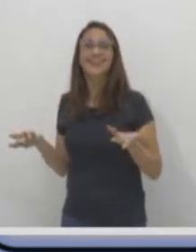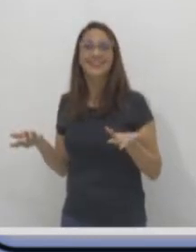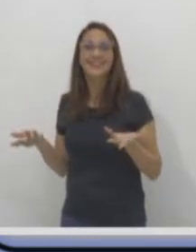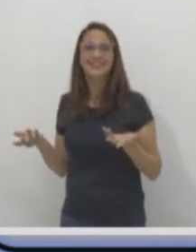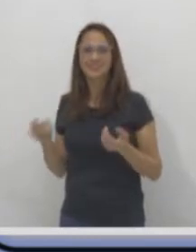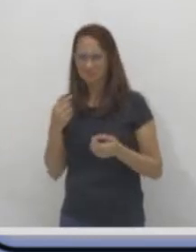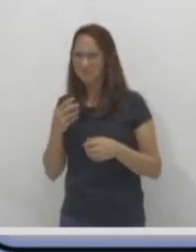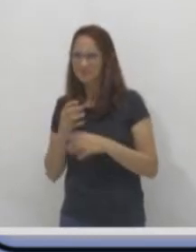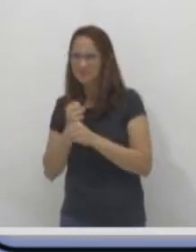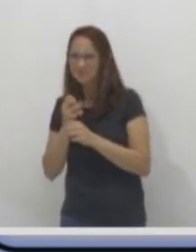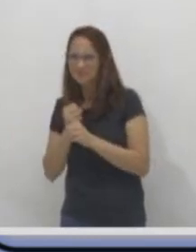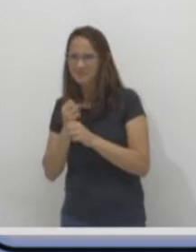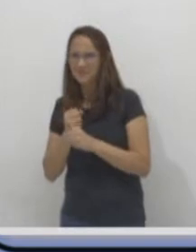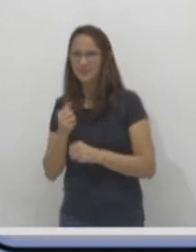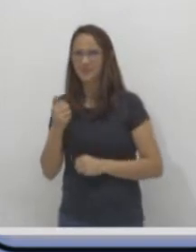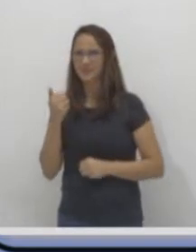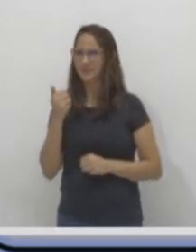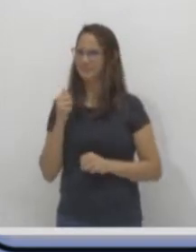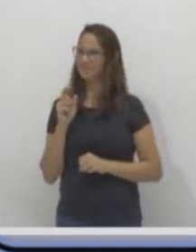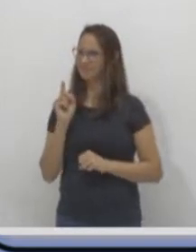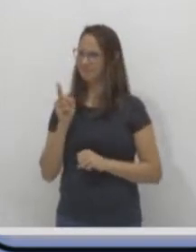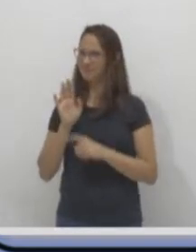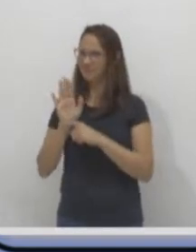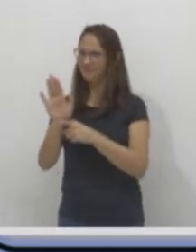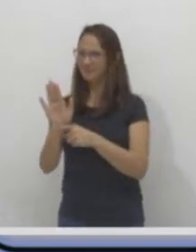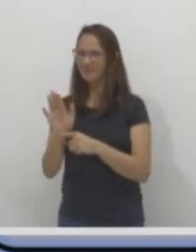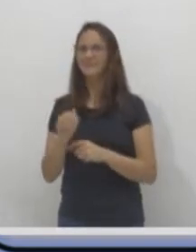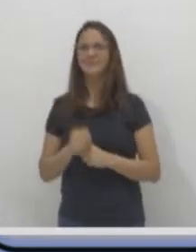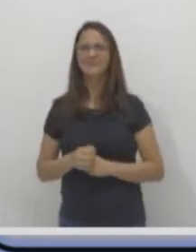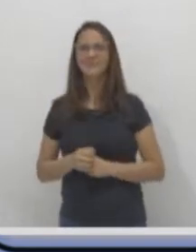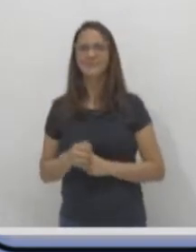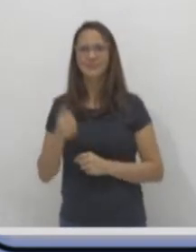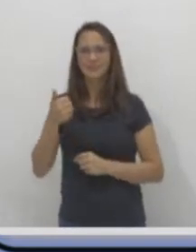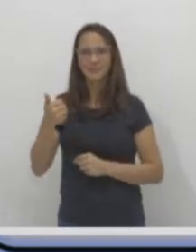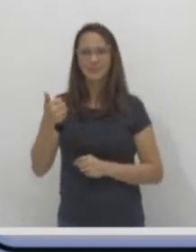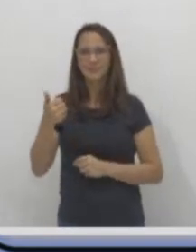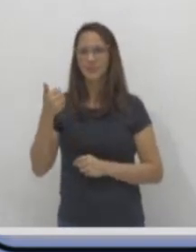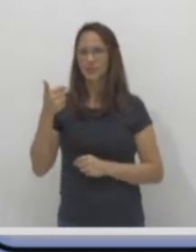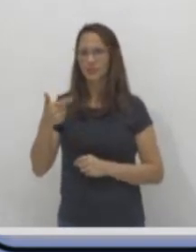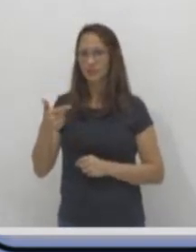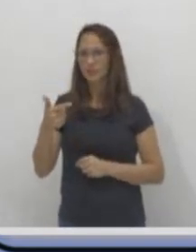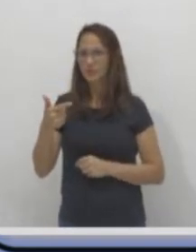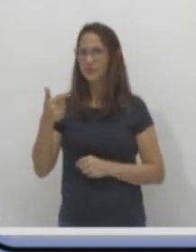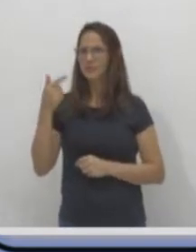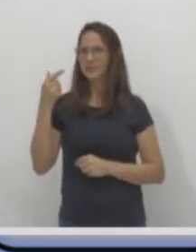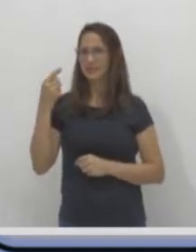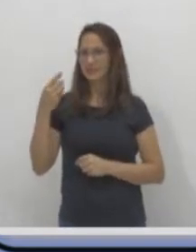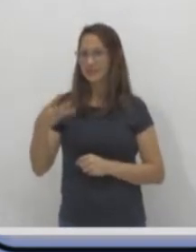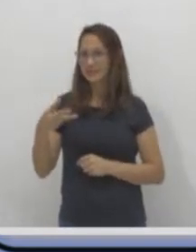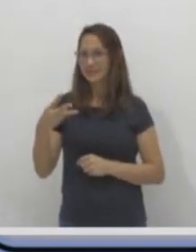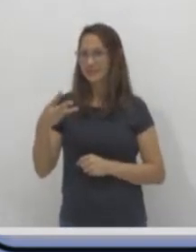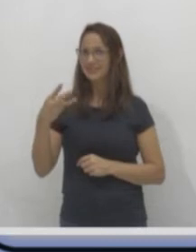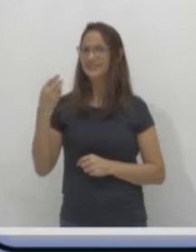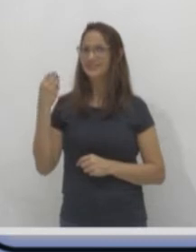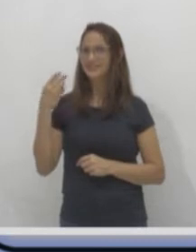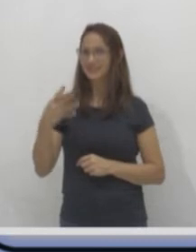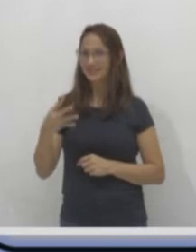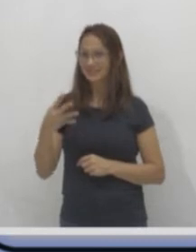Contem aí. Vou te ajudar. Vamos lá. Um, dois, três,